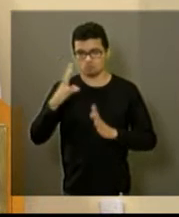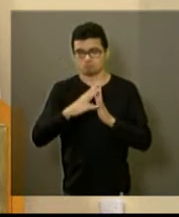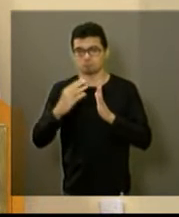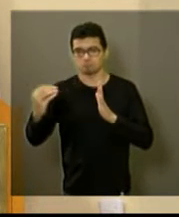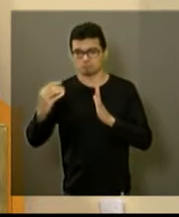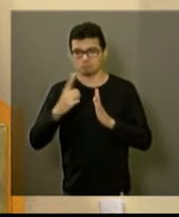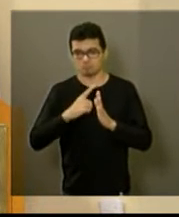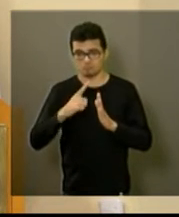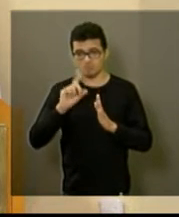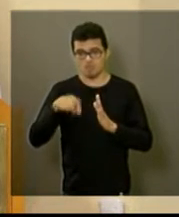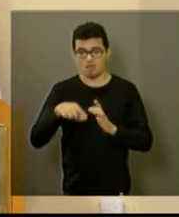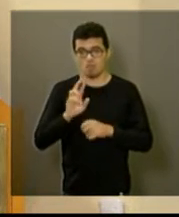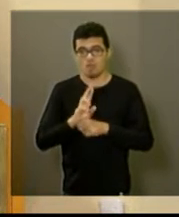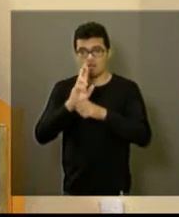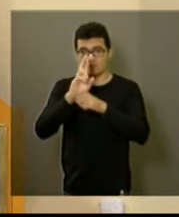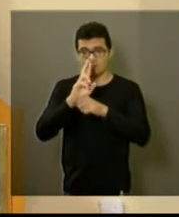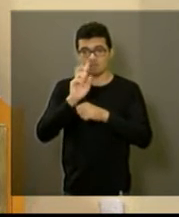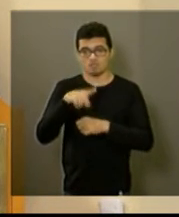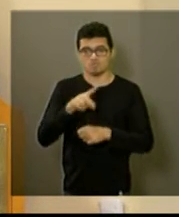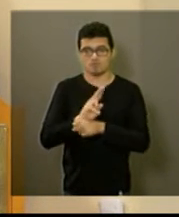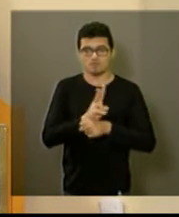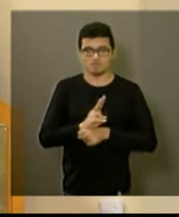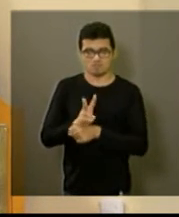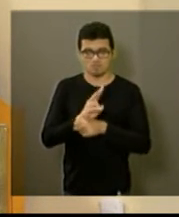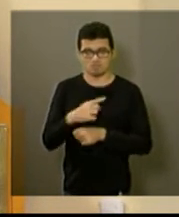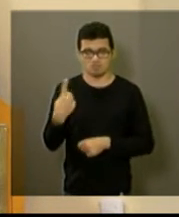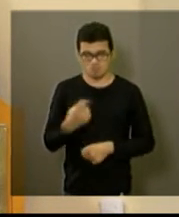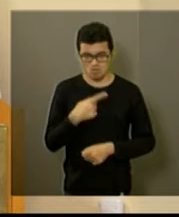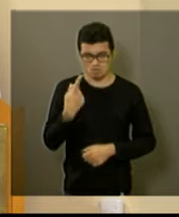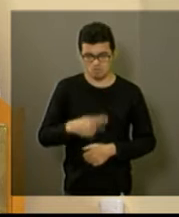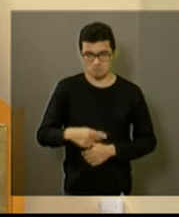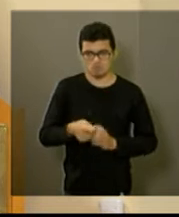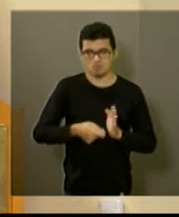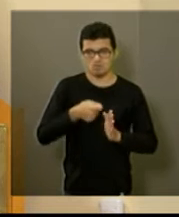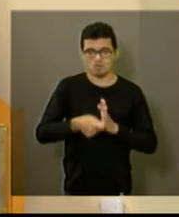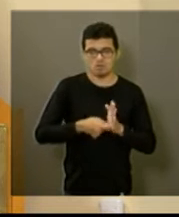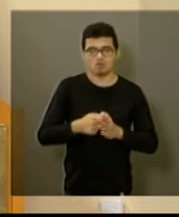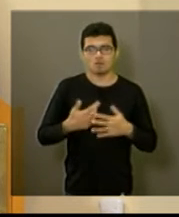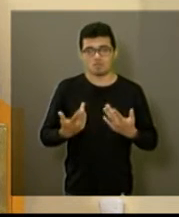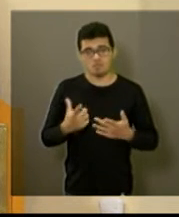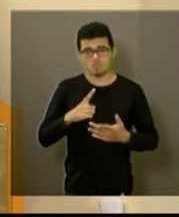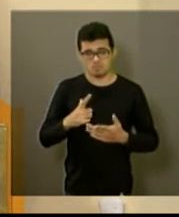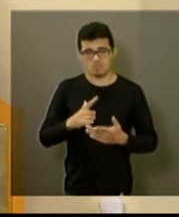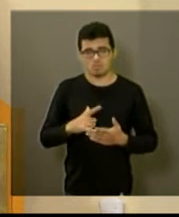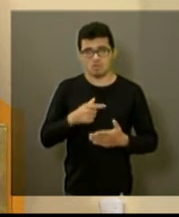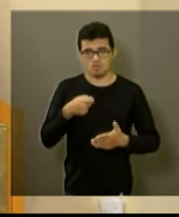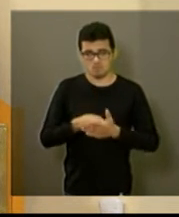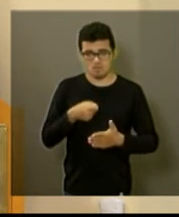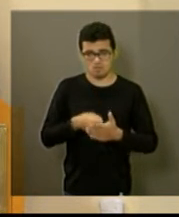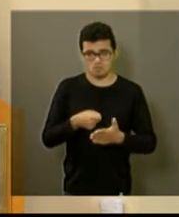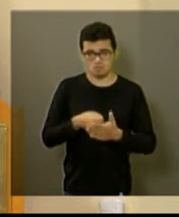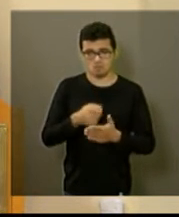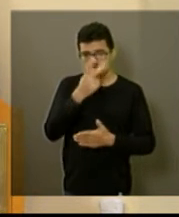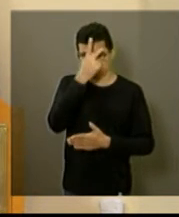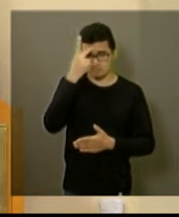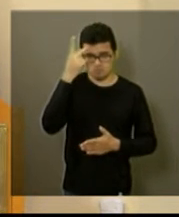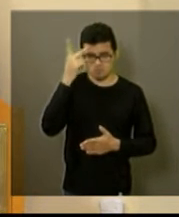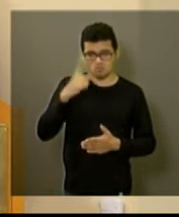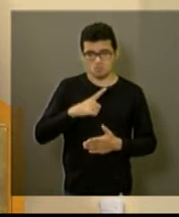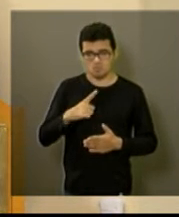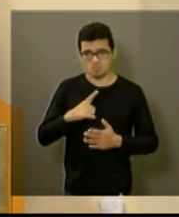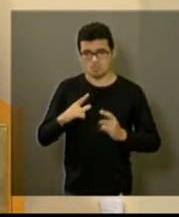Paulo é uma referência à fiscalização nossa. E tem as denúncias de pessoas que montam